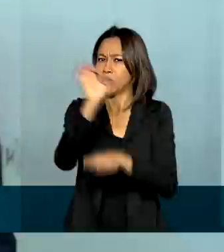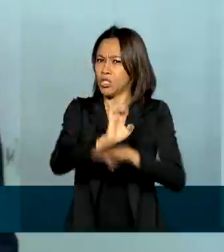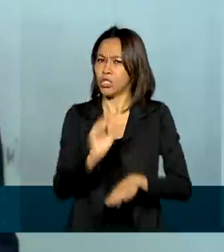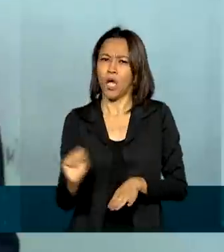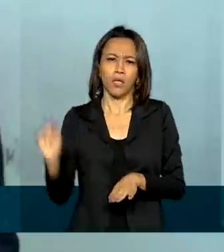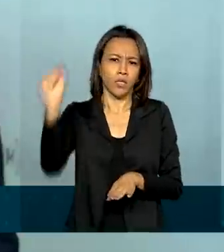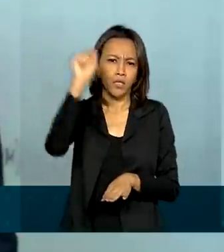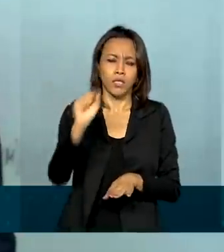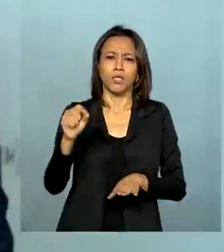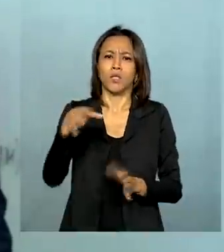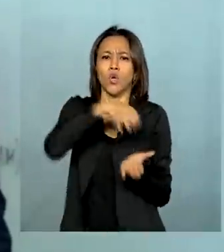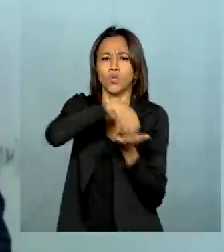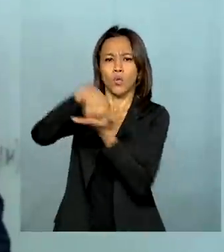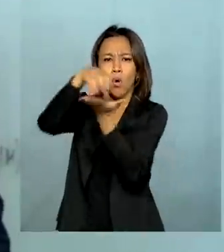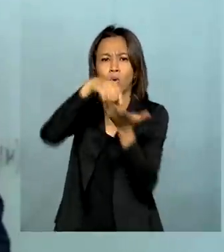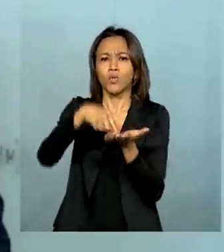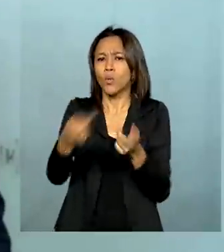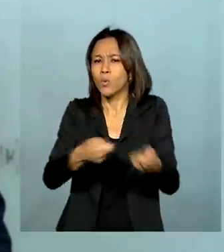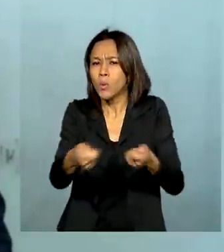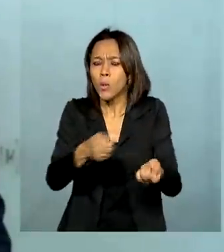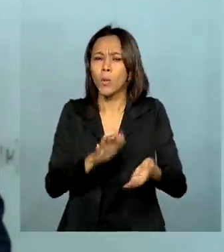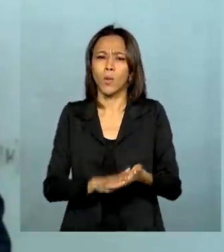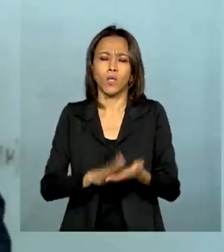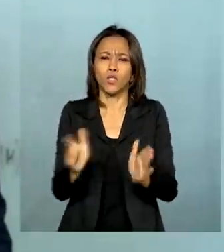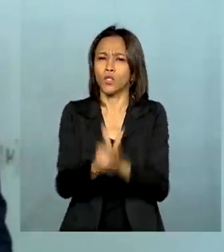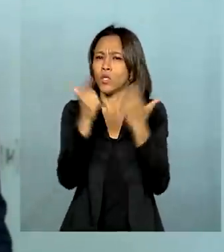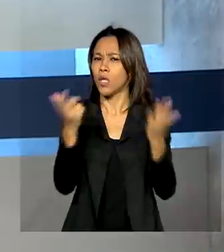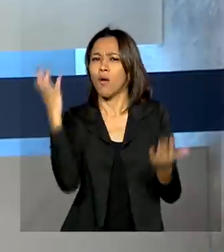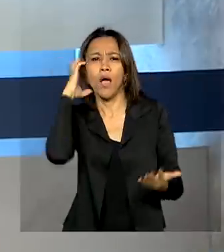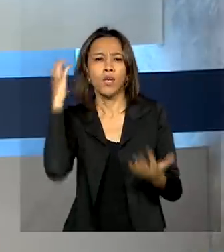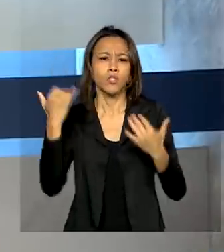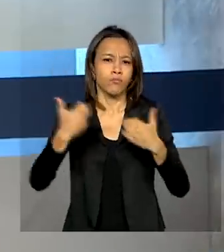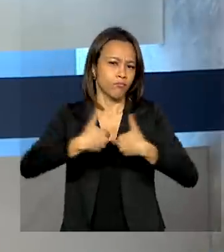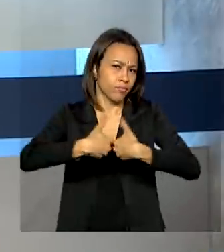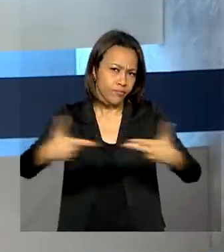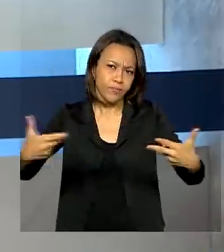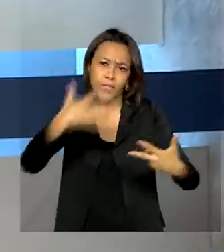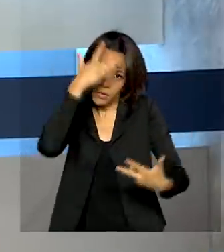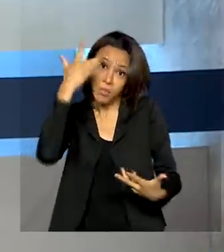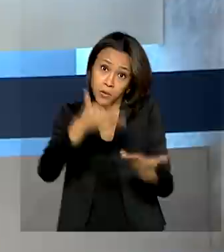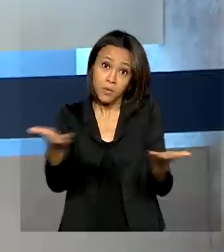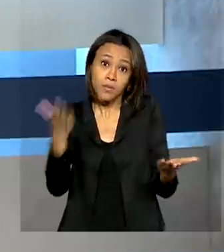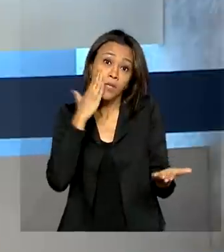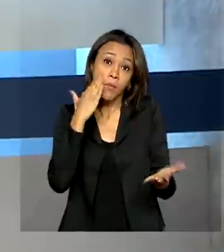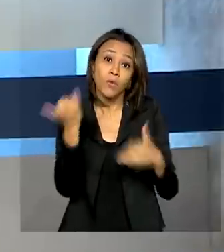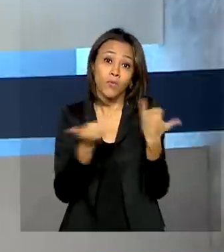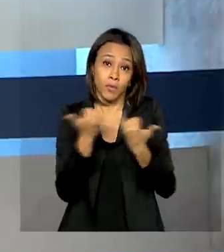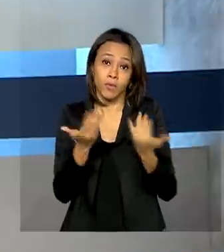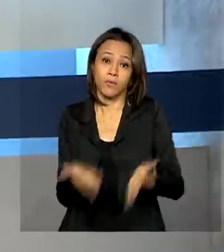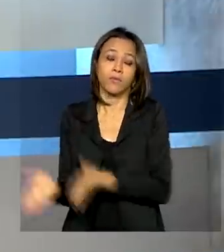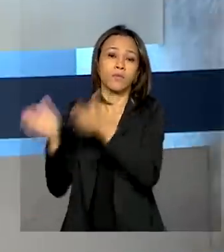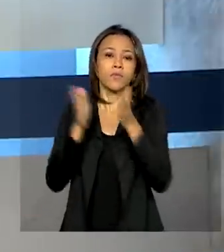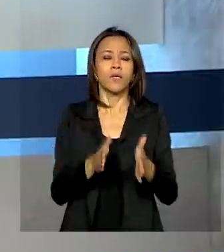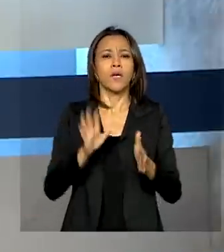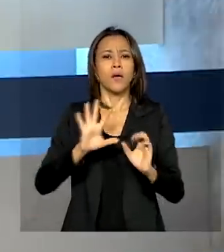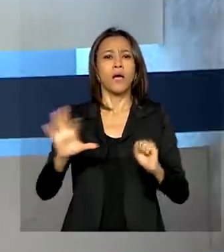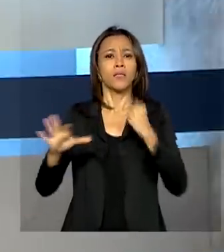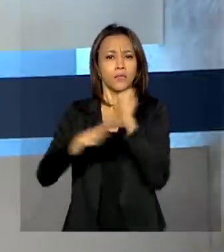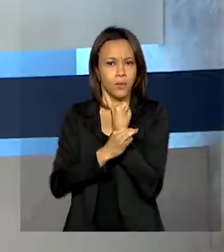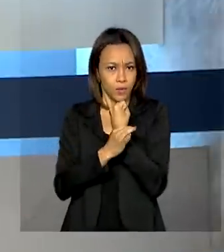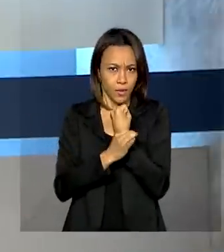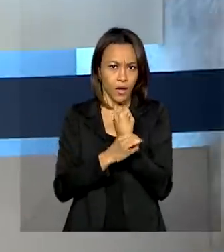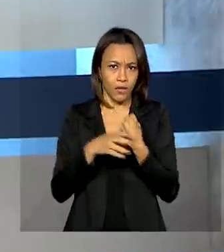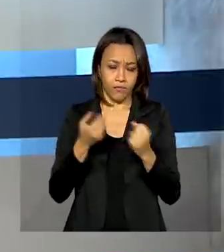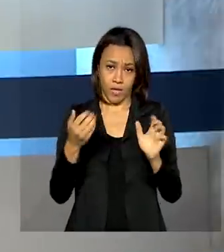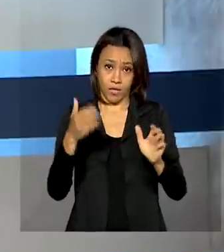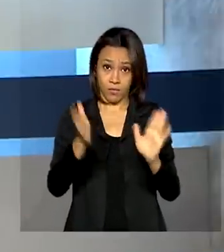os órgãos de controle, a imprensa e o cidadão. Para garantir a aprovação das reformas, o governo quer